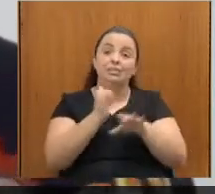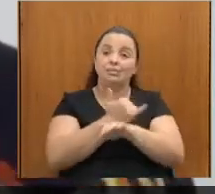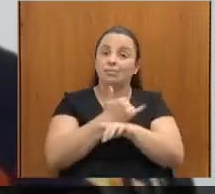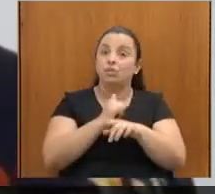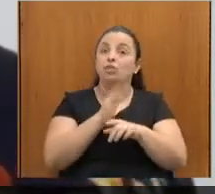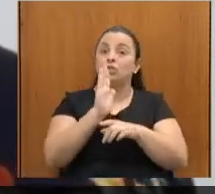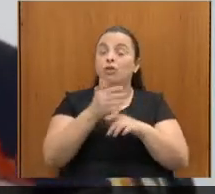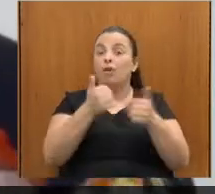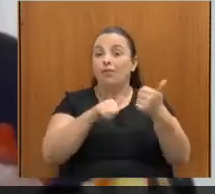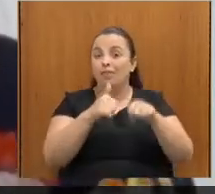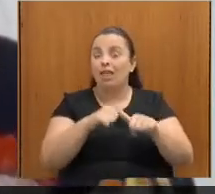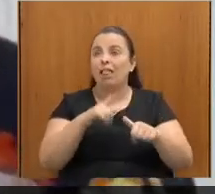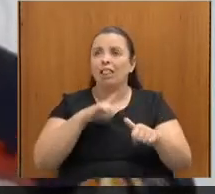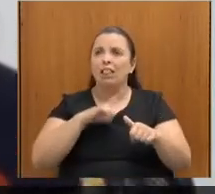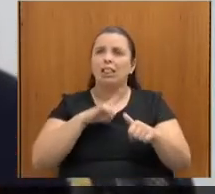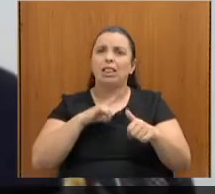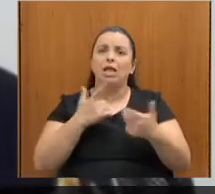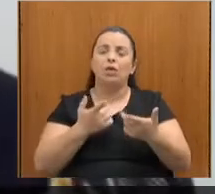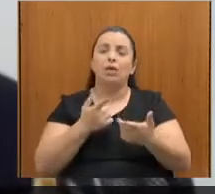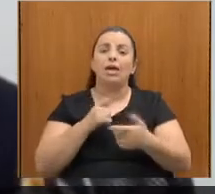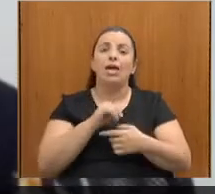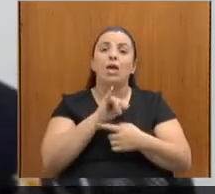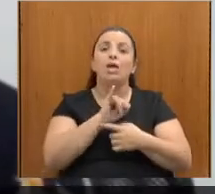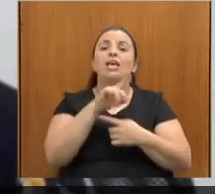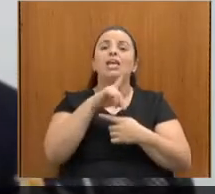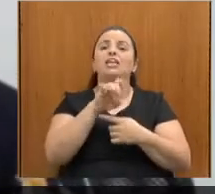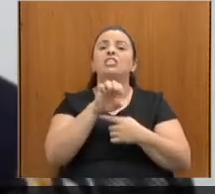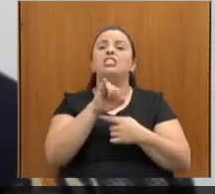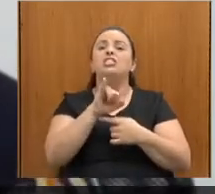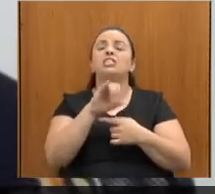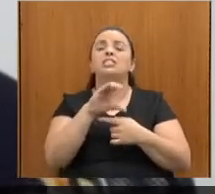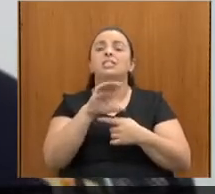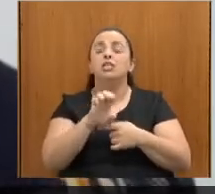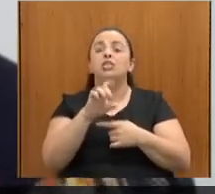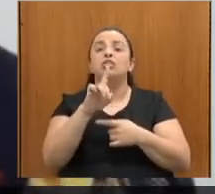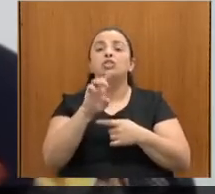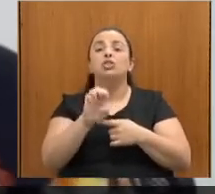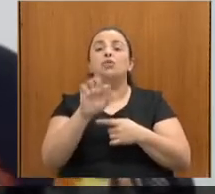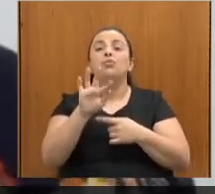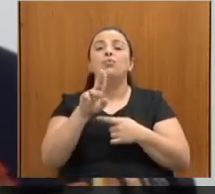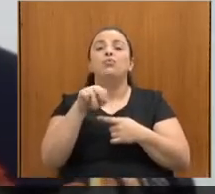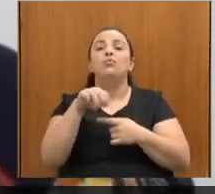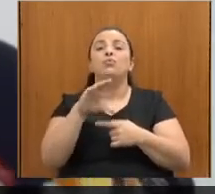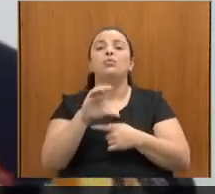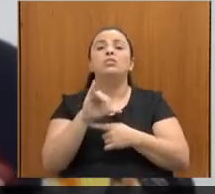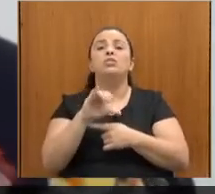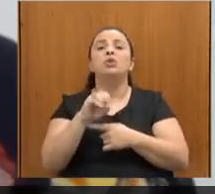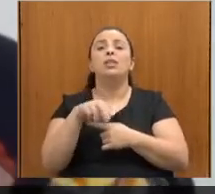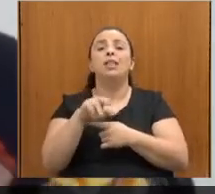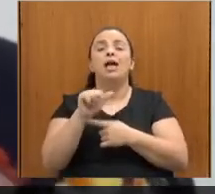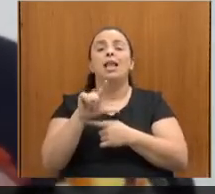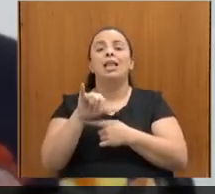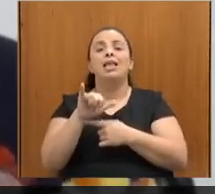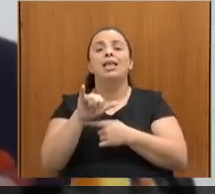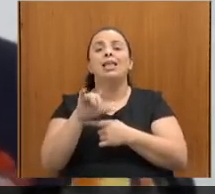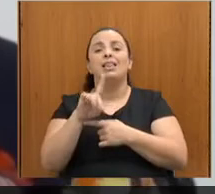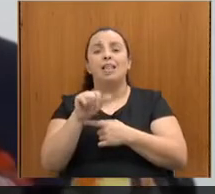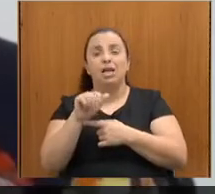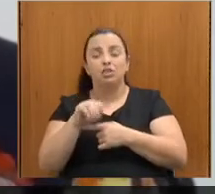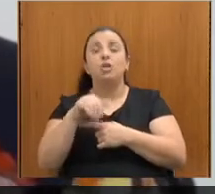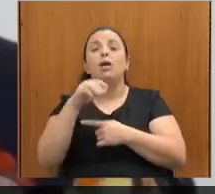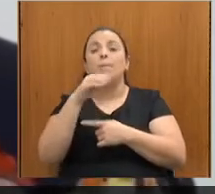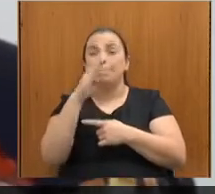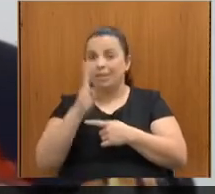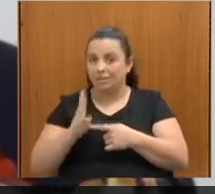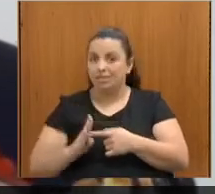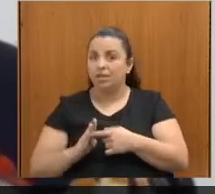ele tem algumas versões. Ele é o Índice de Funcionalidade Brasileiro, o IFBR, na origem, mas ele já foi construído